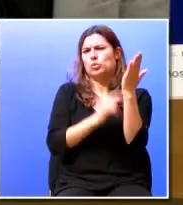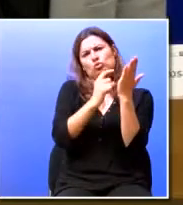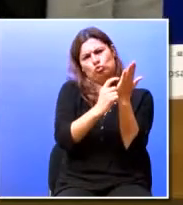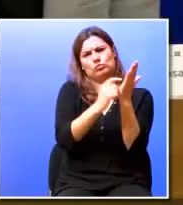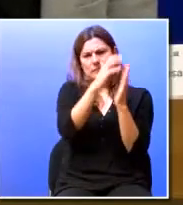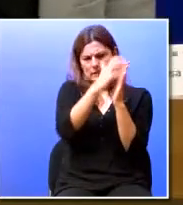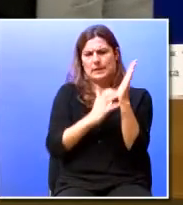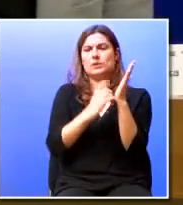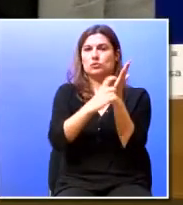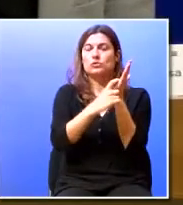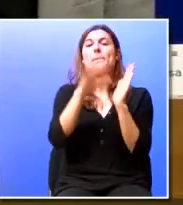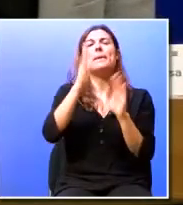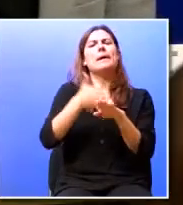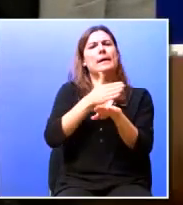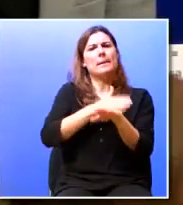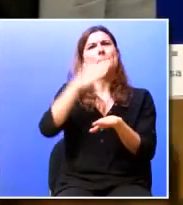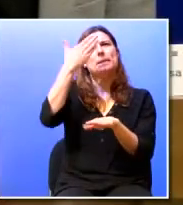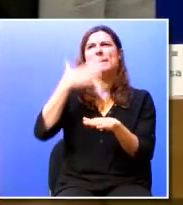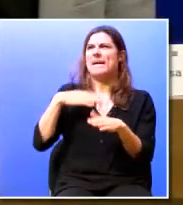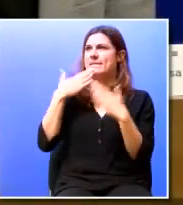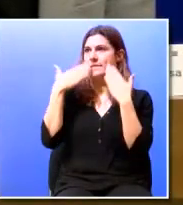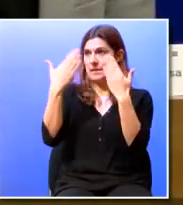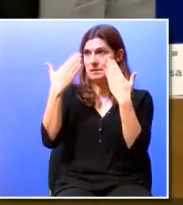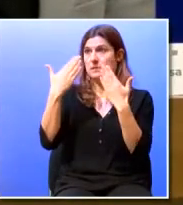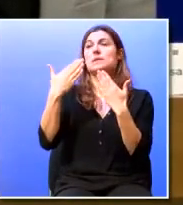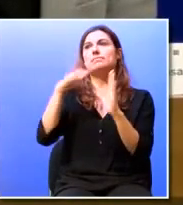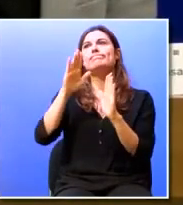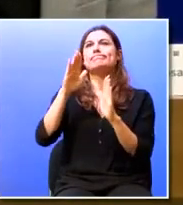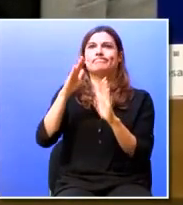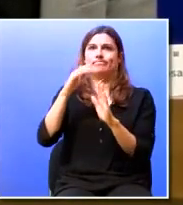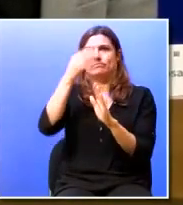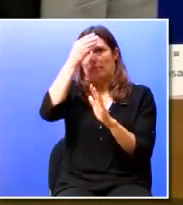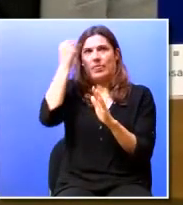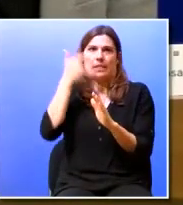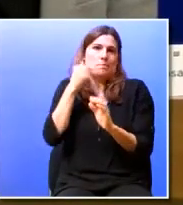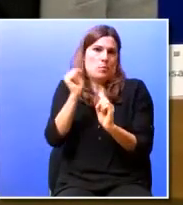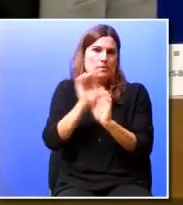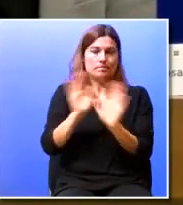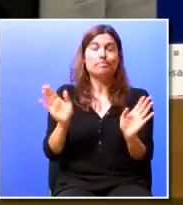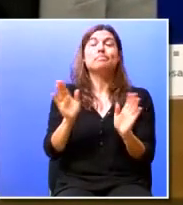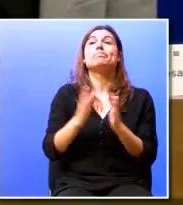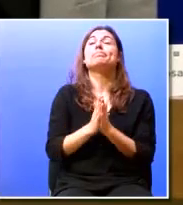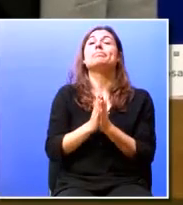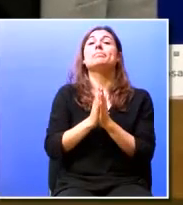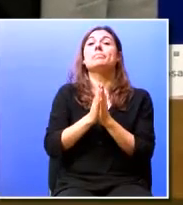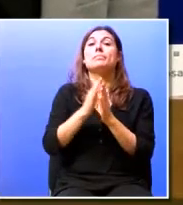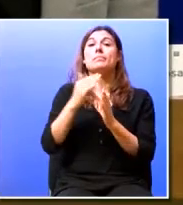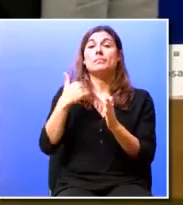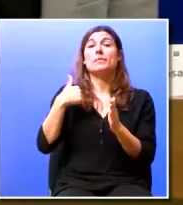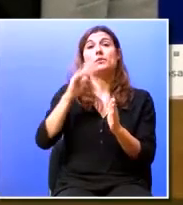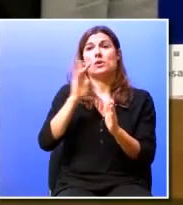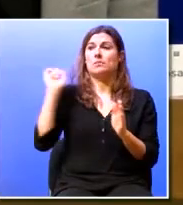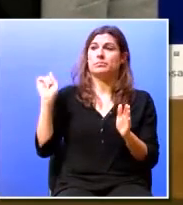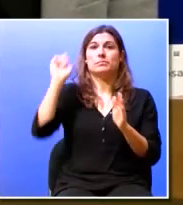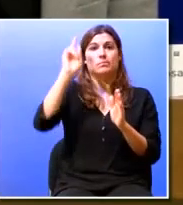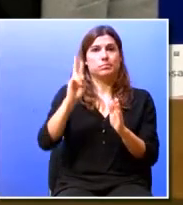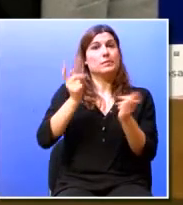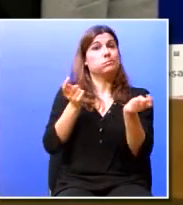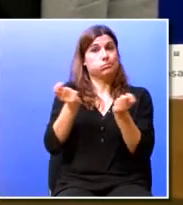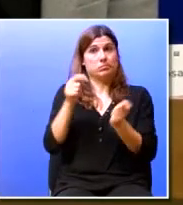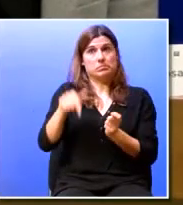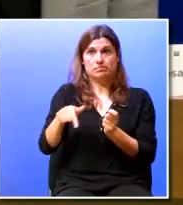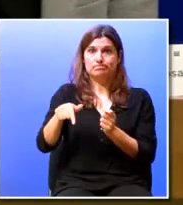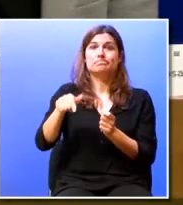mas primeiro queria começar pelos agradecimentos. Não podia deixar de o fazer. É o segundo ano consecutivo que realizamos